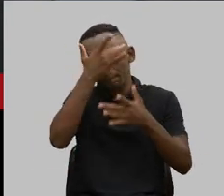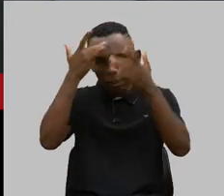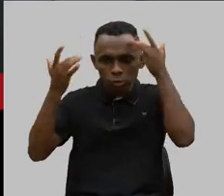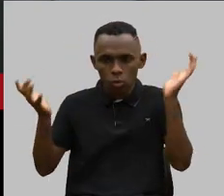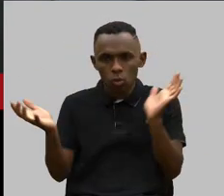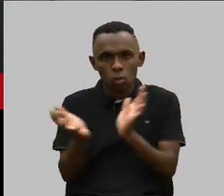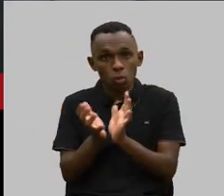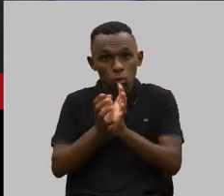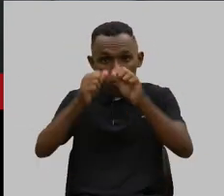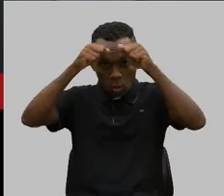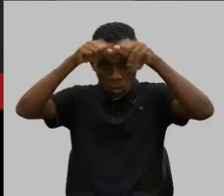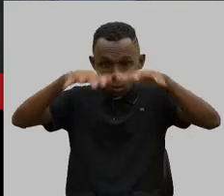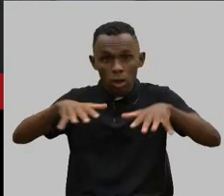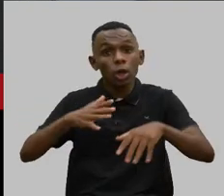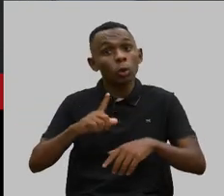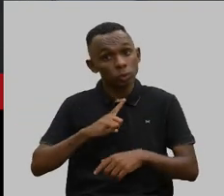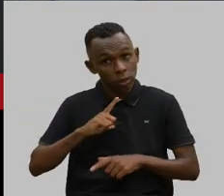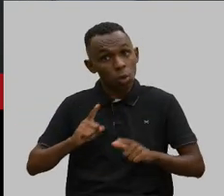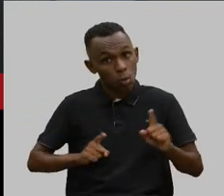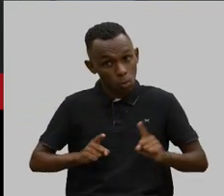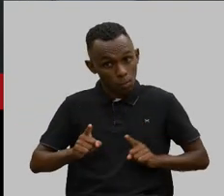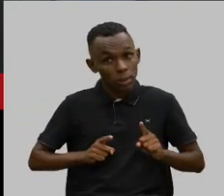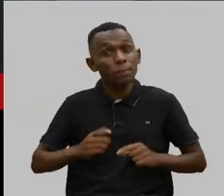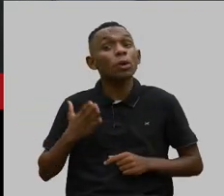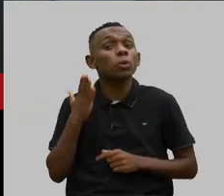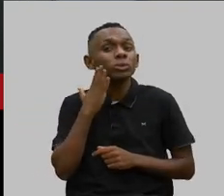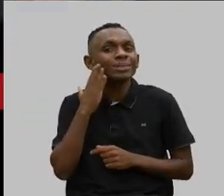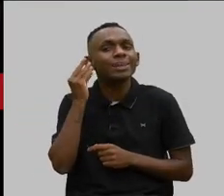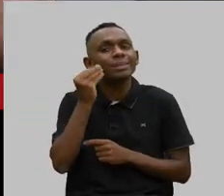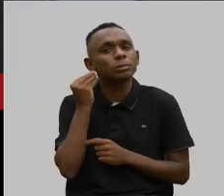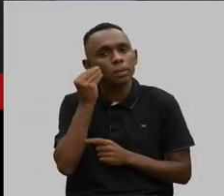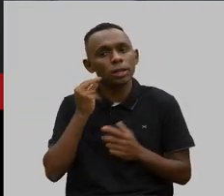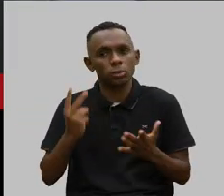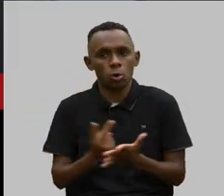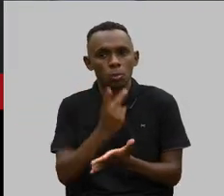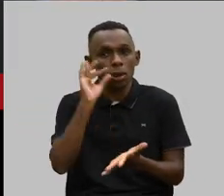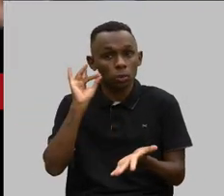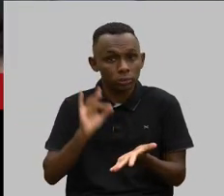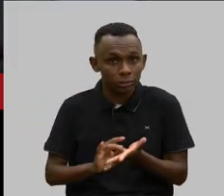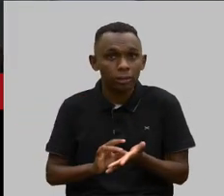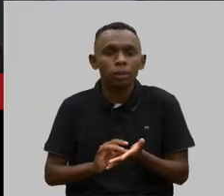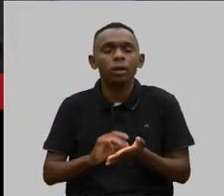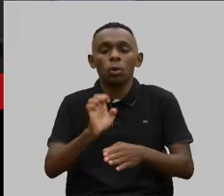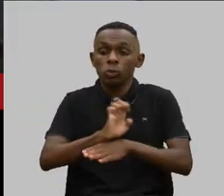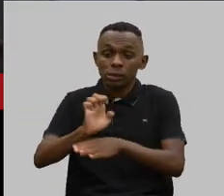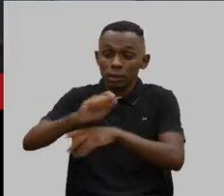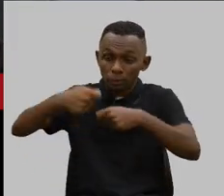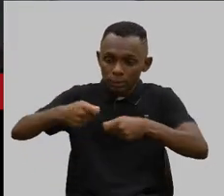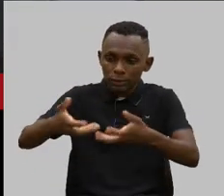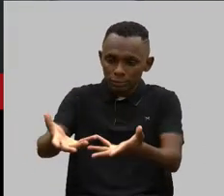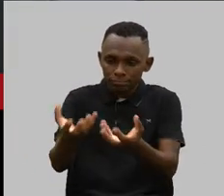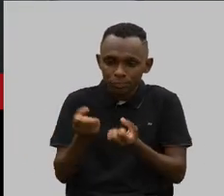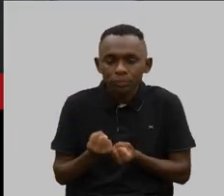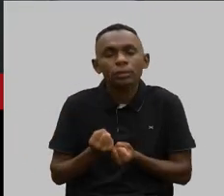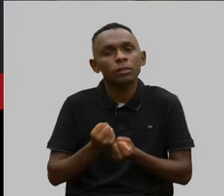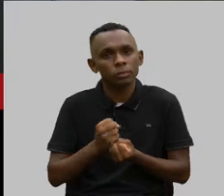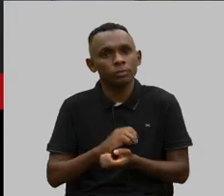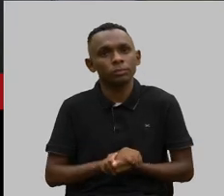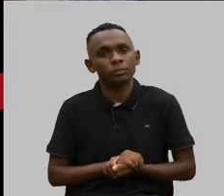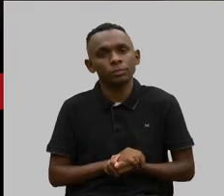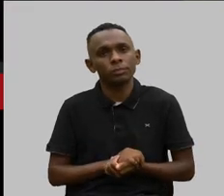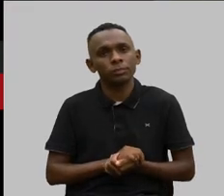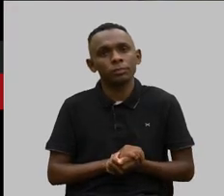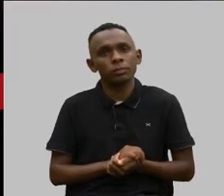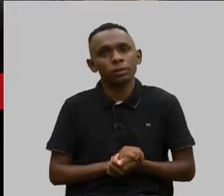tenho um primo autista, eu sei como é que as coisas são. Então, na hora que mais precisa, o Estado tem que acolher. E, por